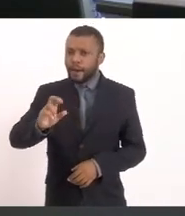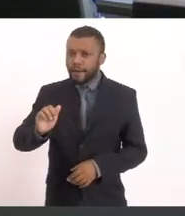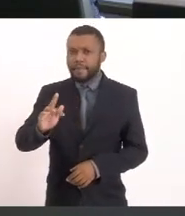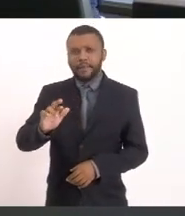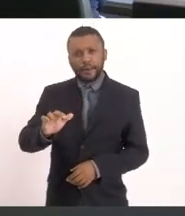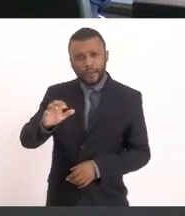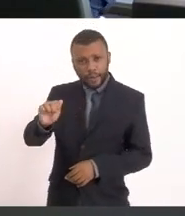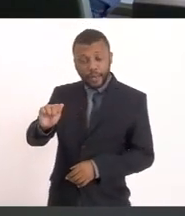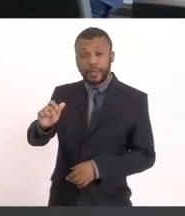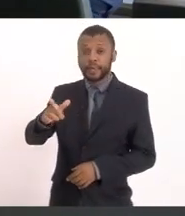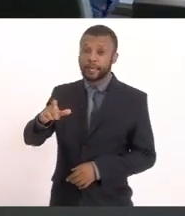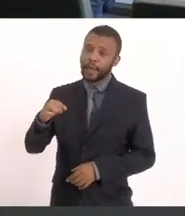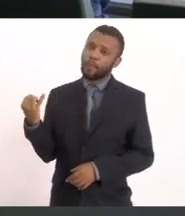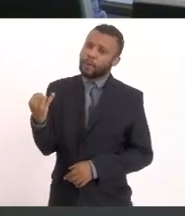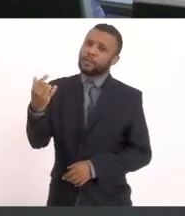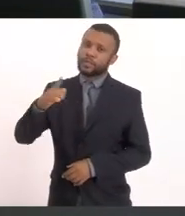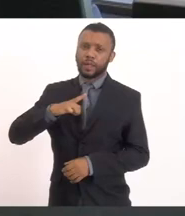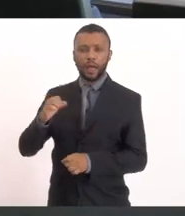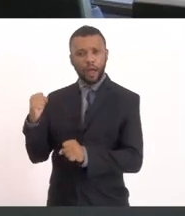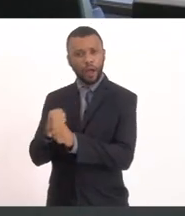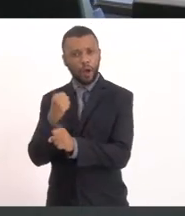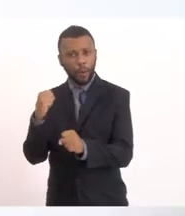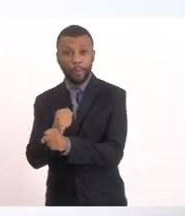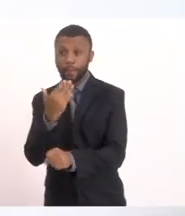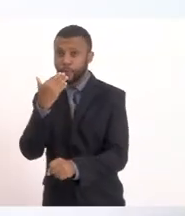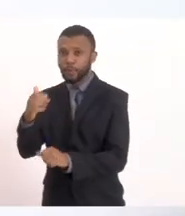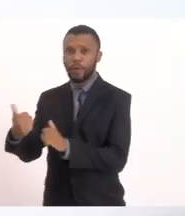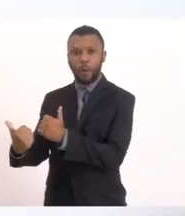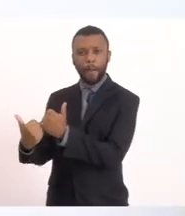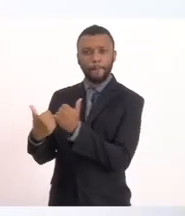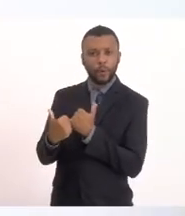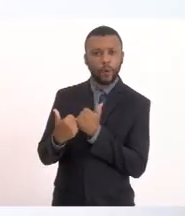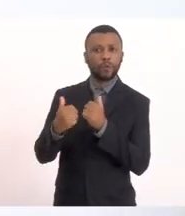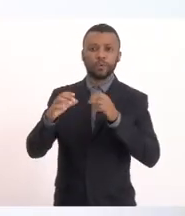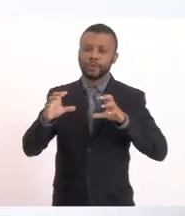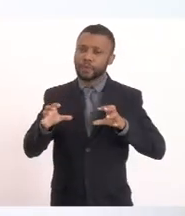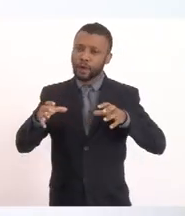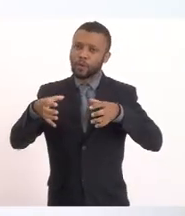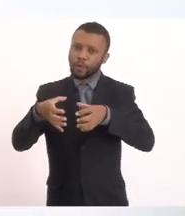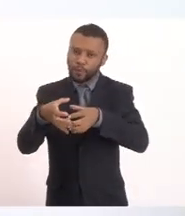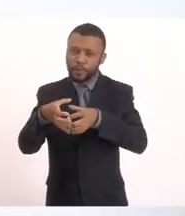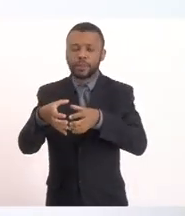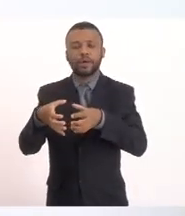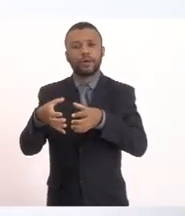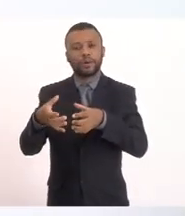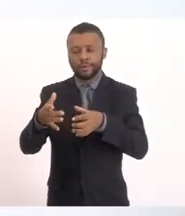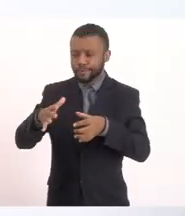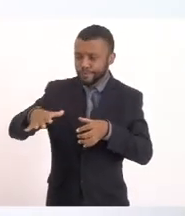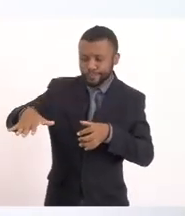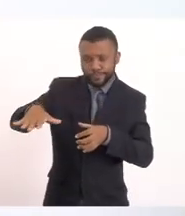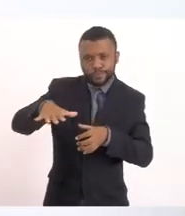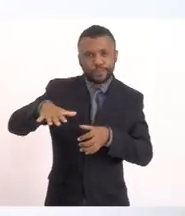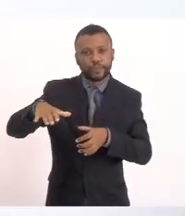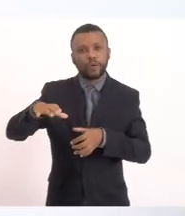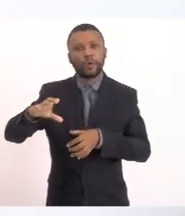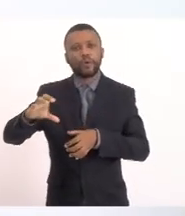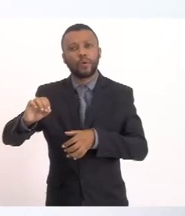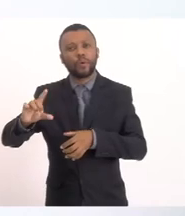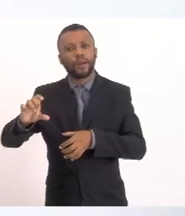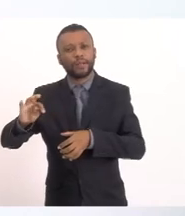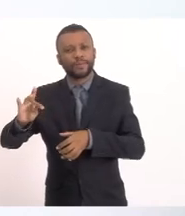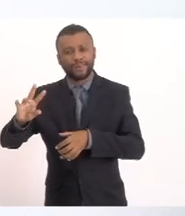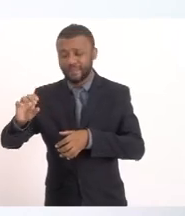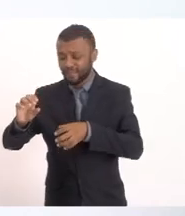Pedimos inclusive O apoio Aqui da comissão E do coletivo E dos demais pares Que estão